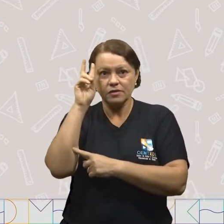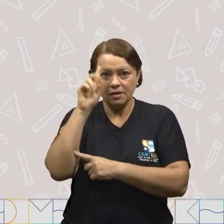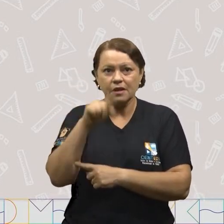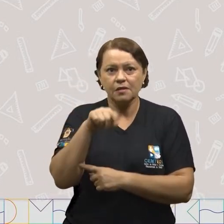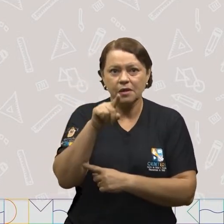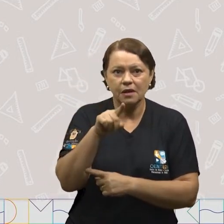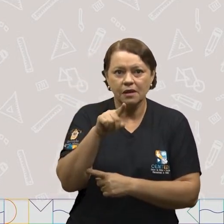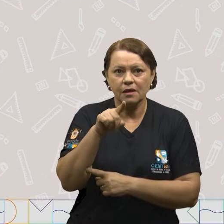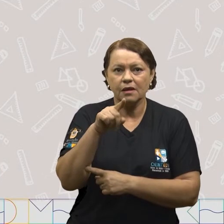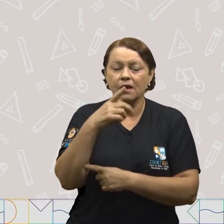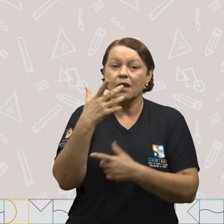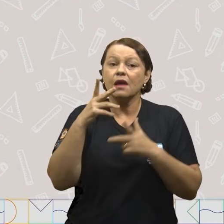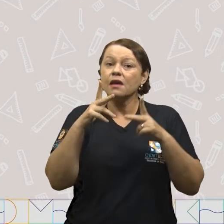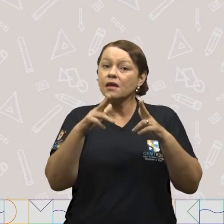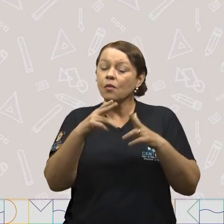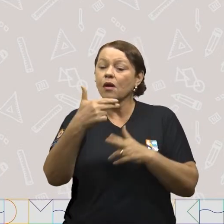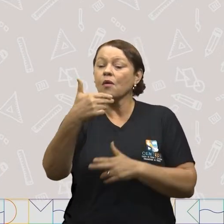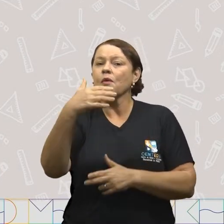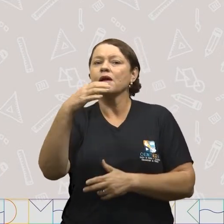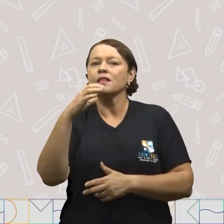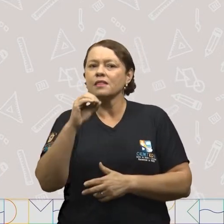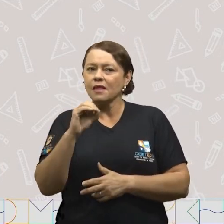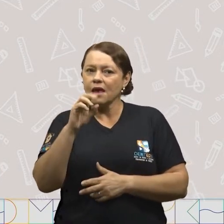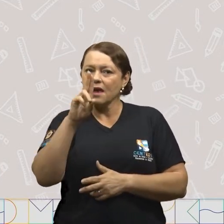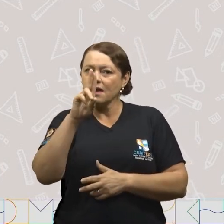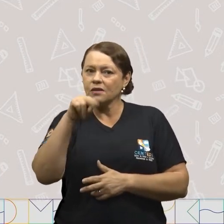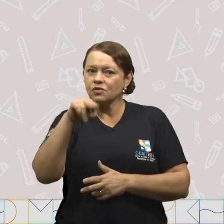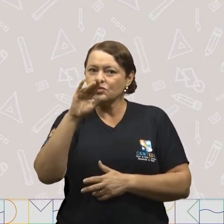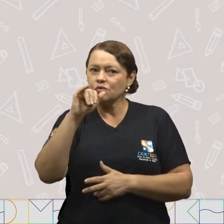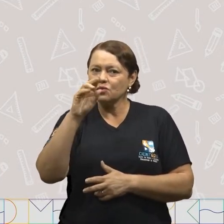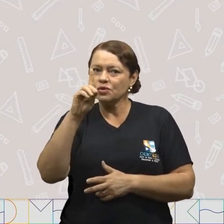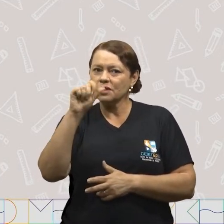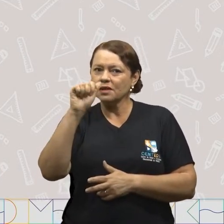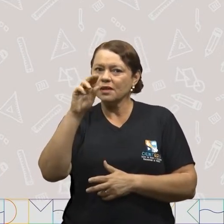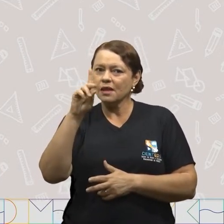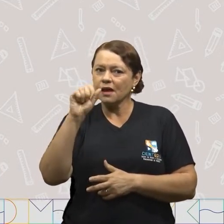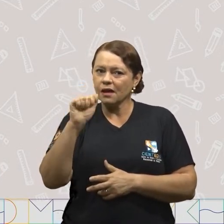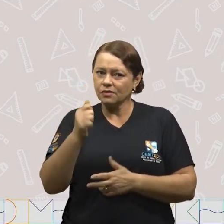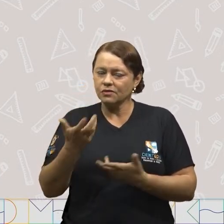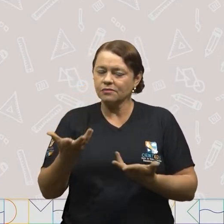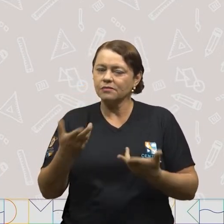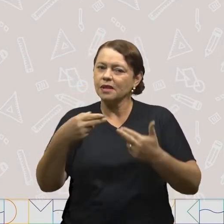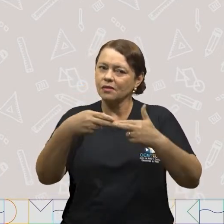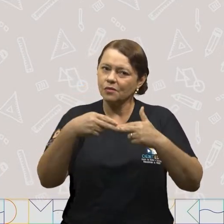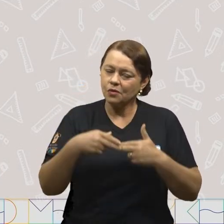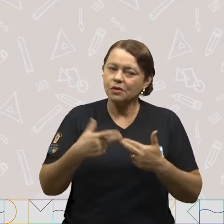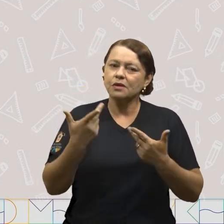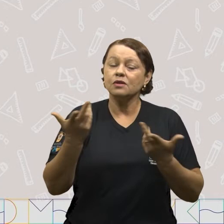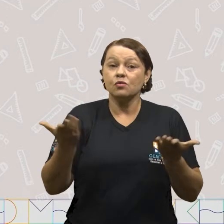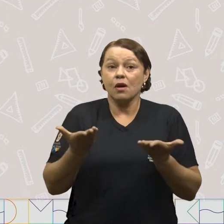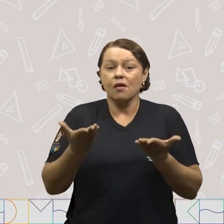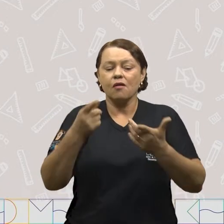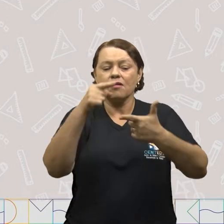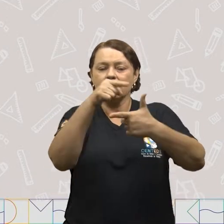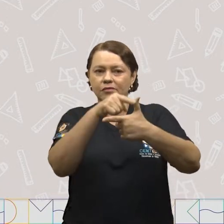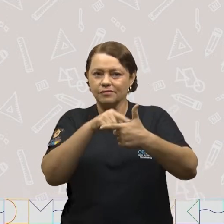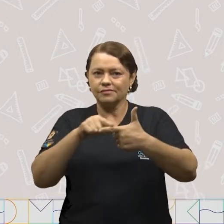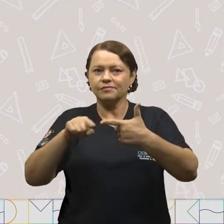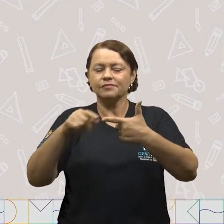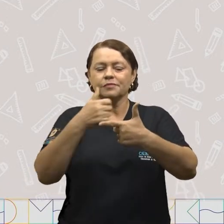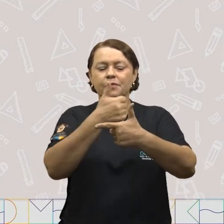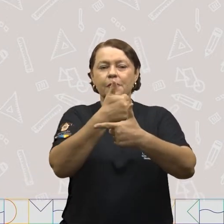dezena é o mesmo que dez unidades. Então, nós vamos fazer agora uma divisão.